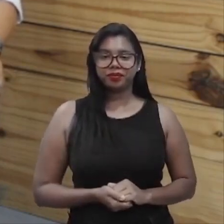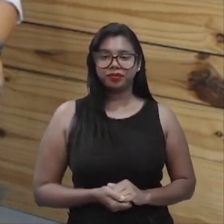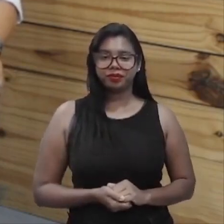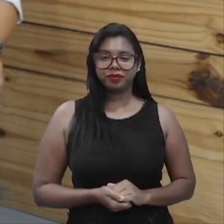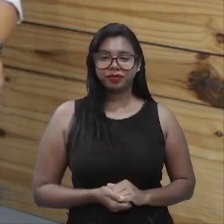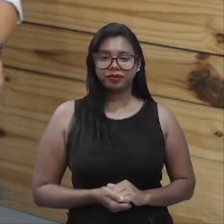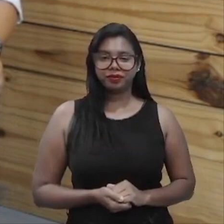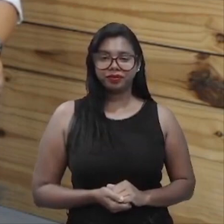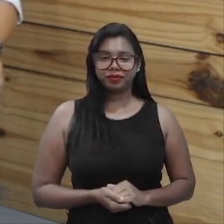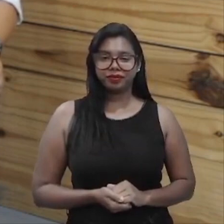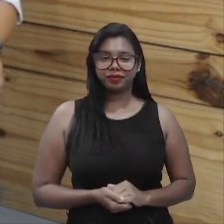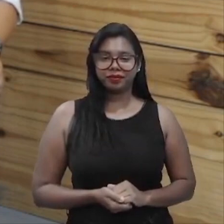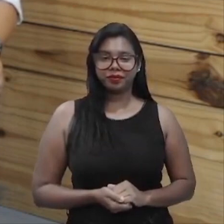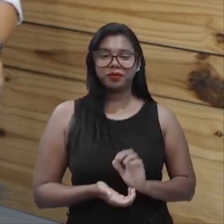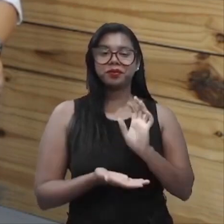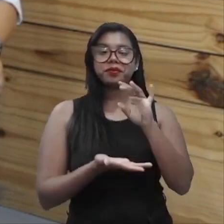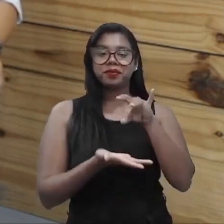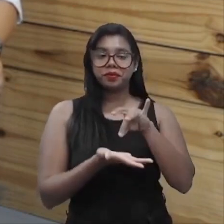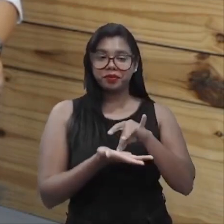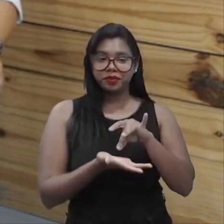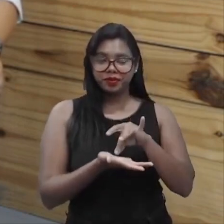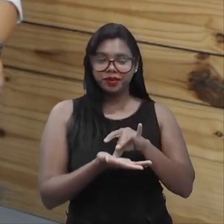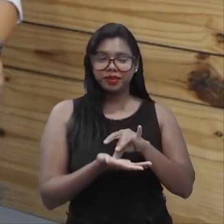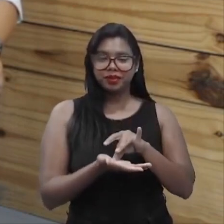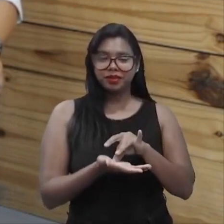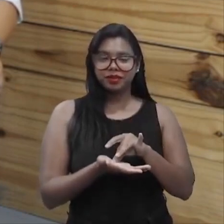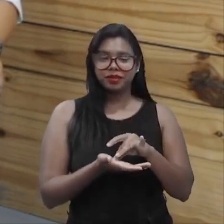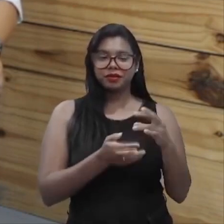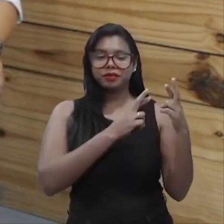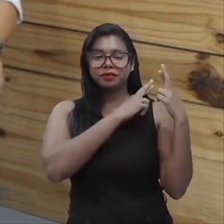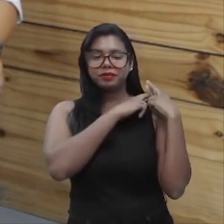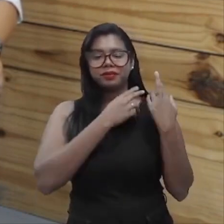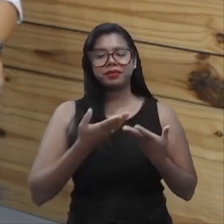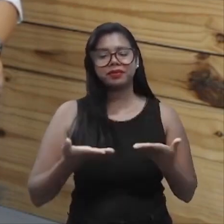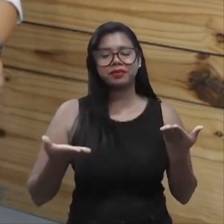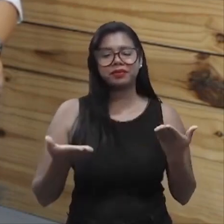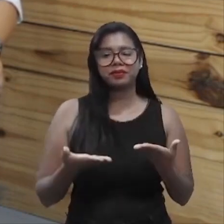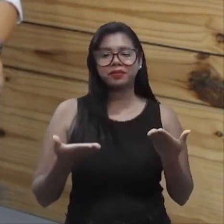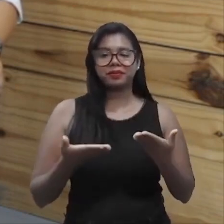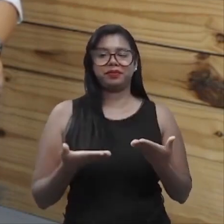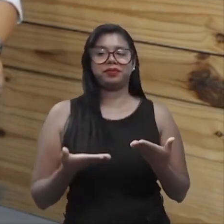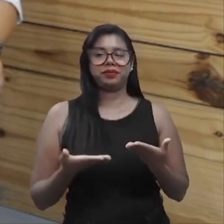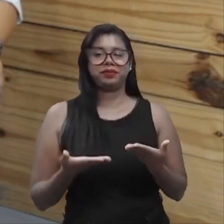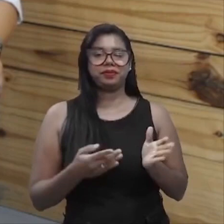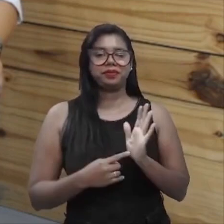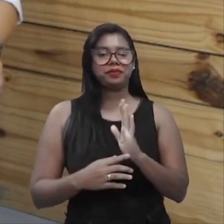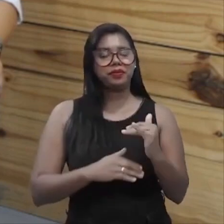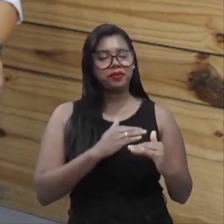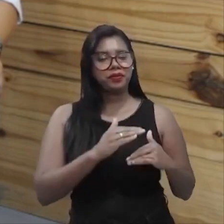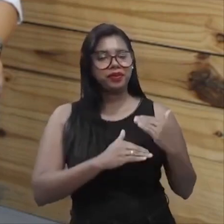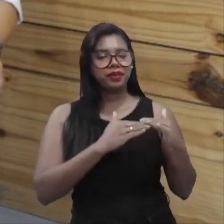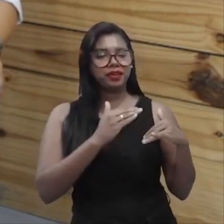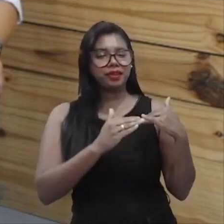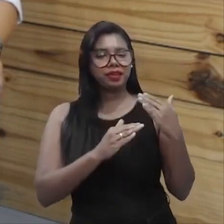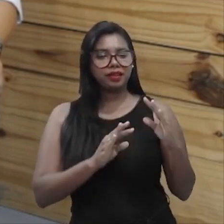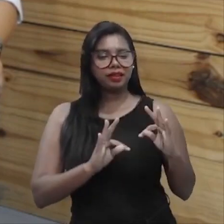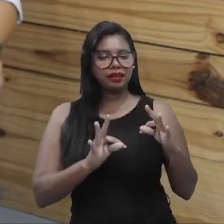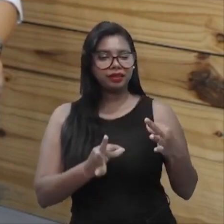que é uma verdadeira força-tarefa, né? De envolver toda